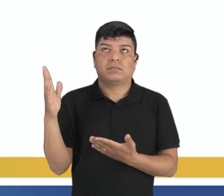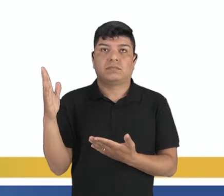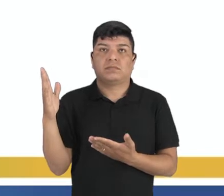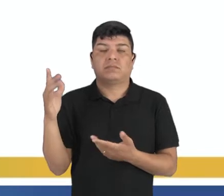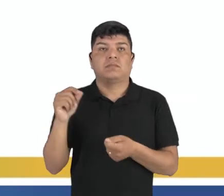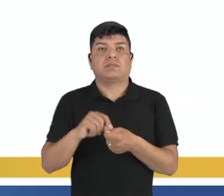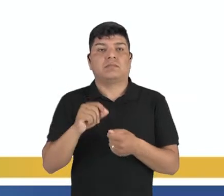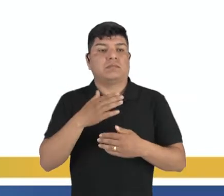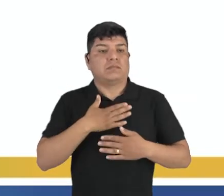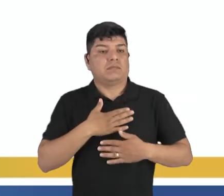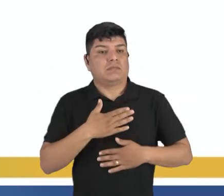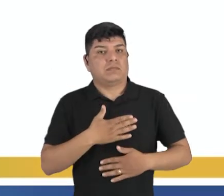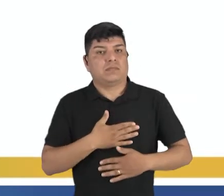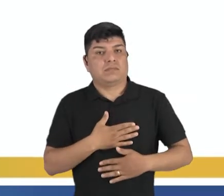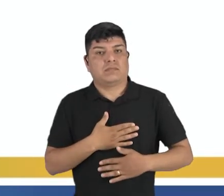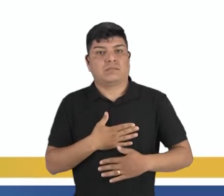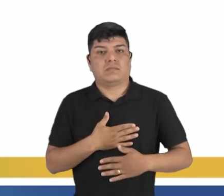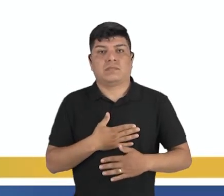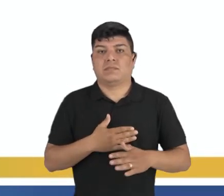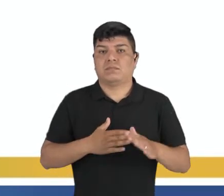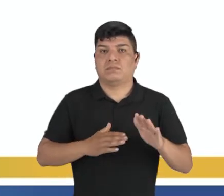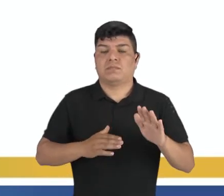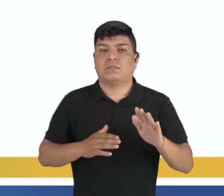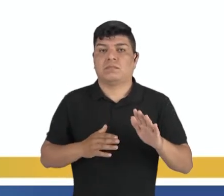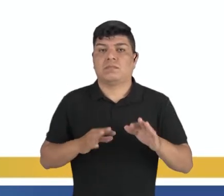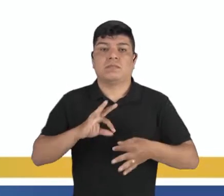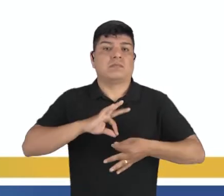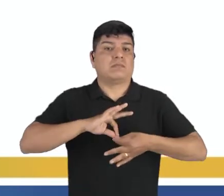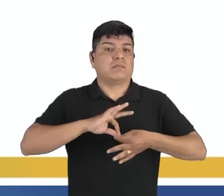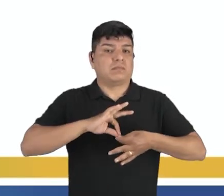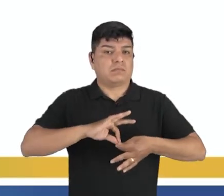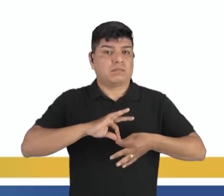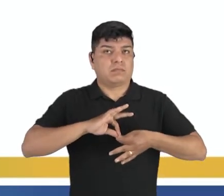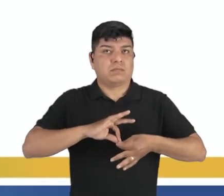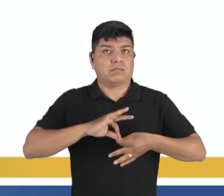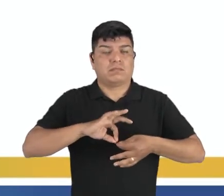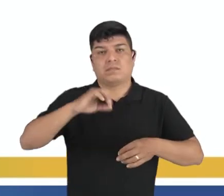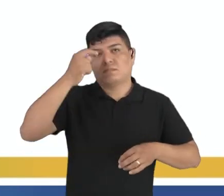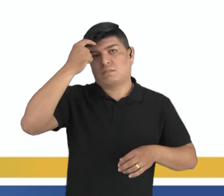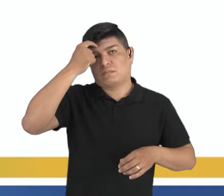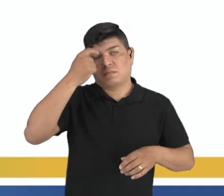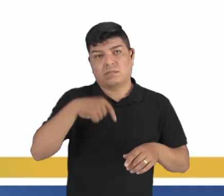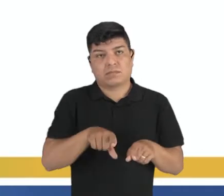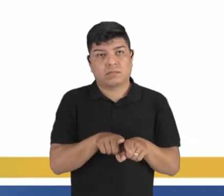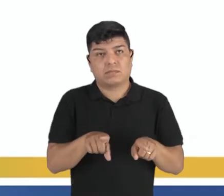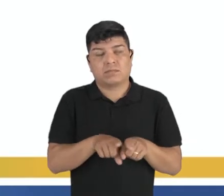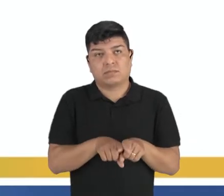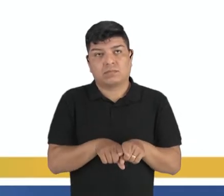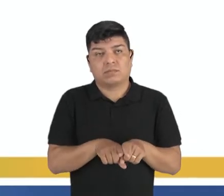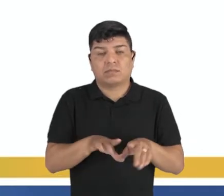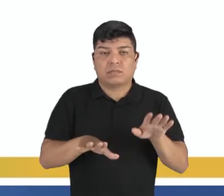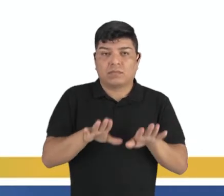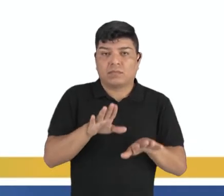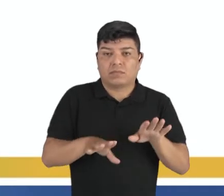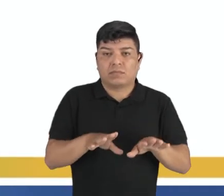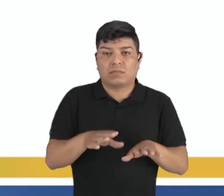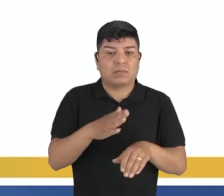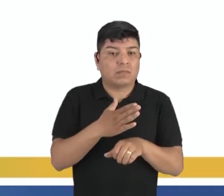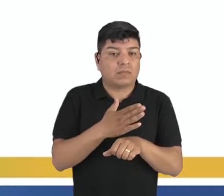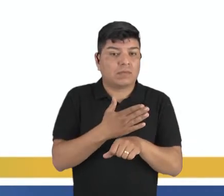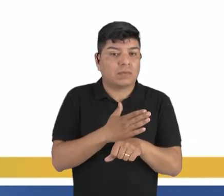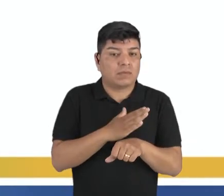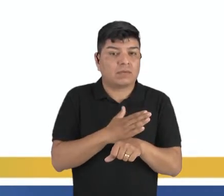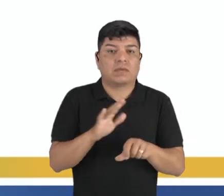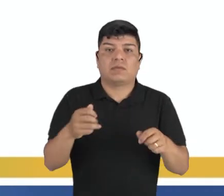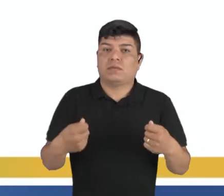física, ele está ali se alongando, com a parte espiritual, com a parte mental. Geralmente, quem pratica o tai chi shuan precisa